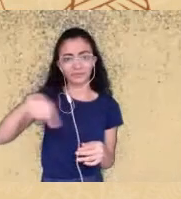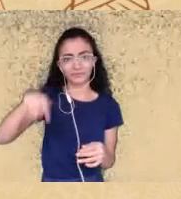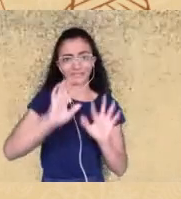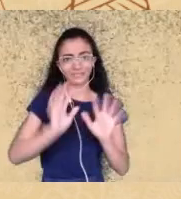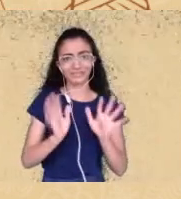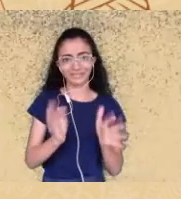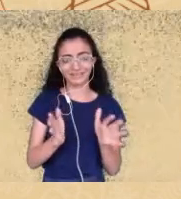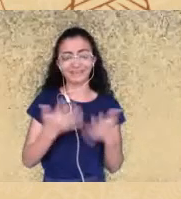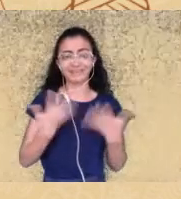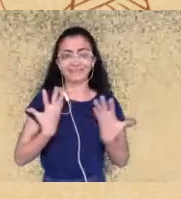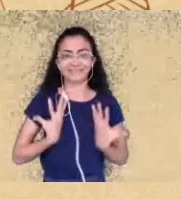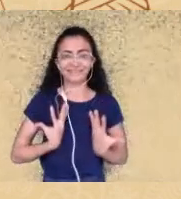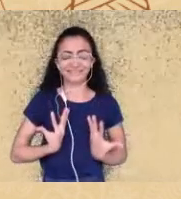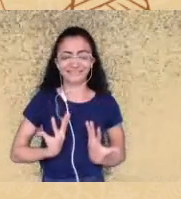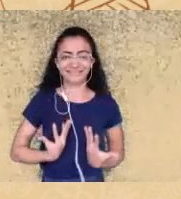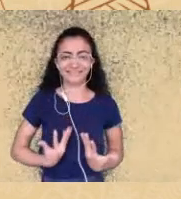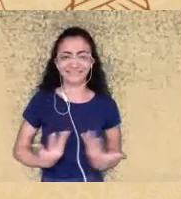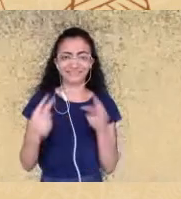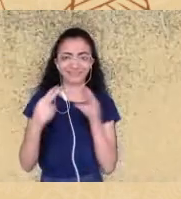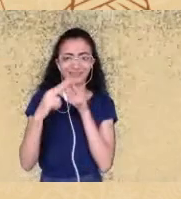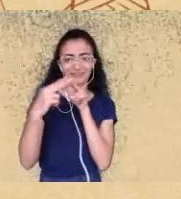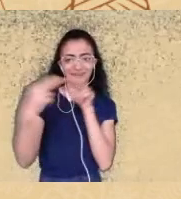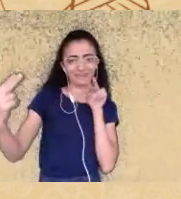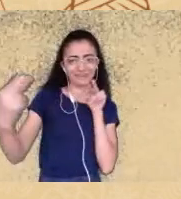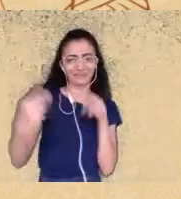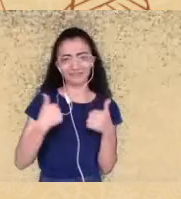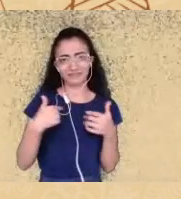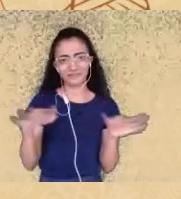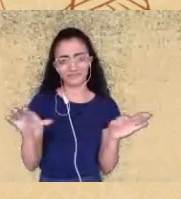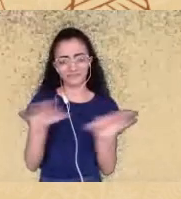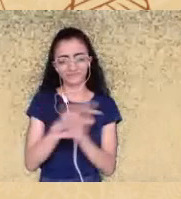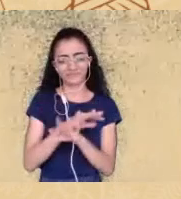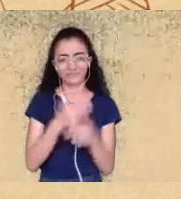de tela então vou me finalizar por aqui obrigada